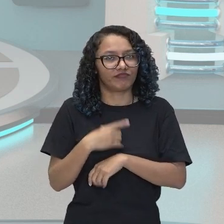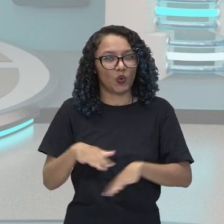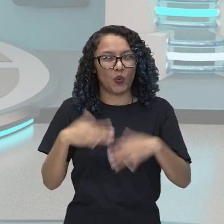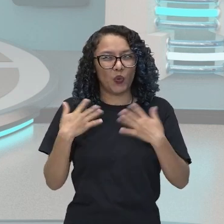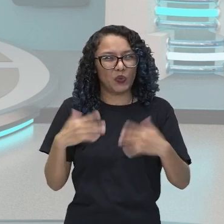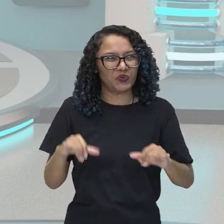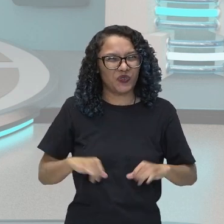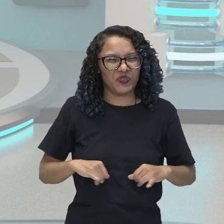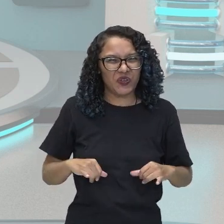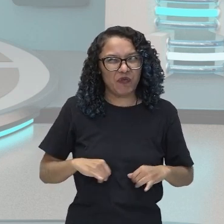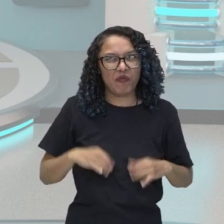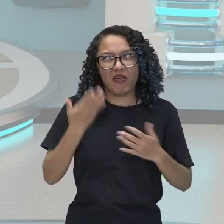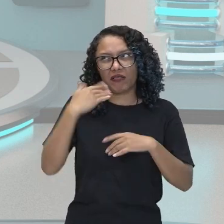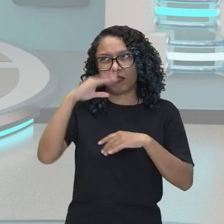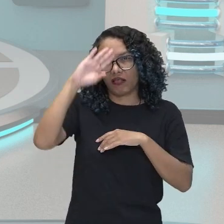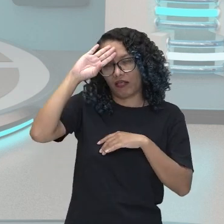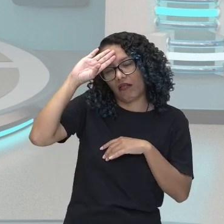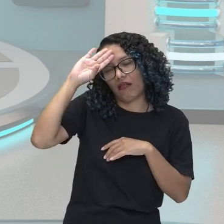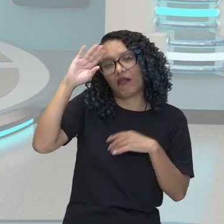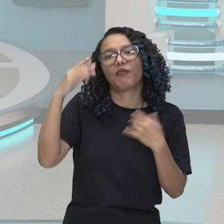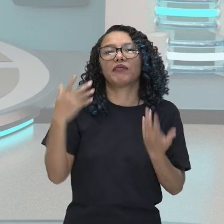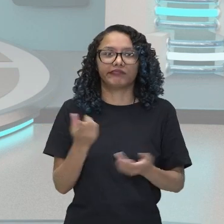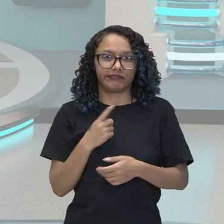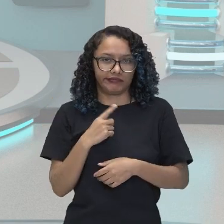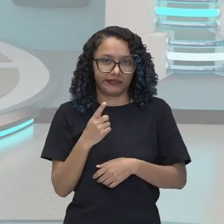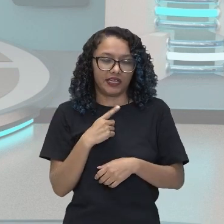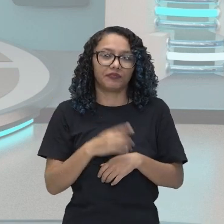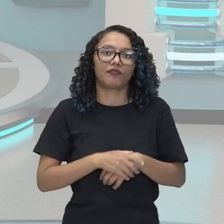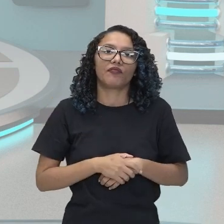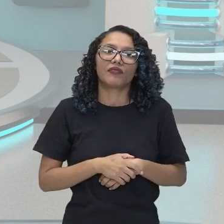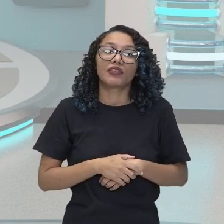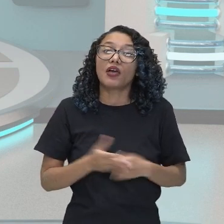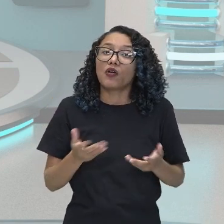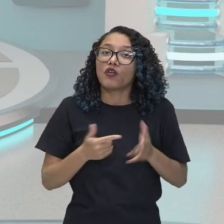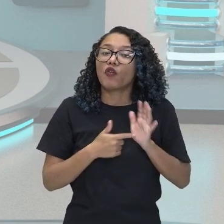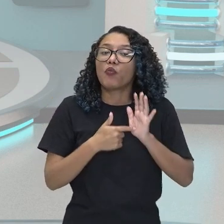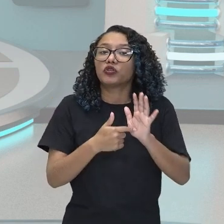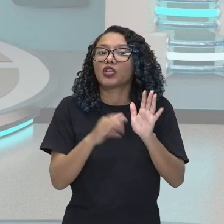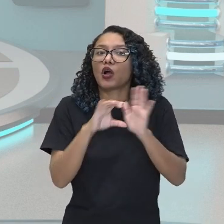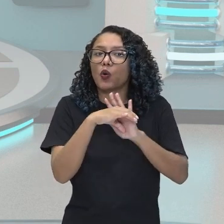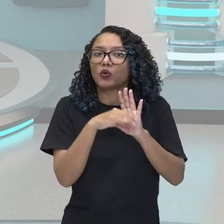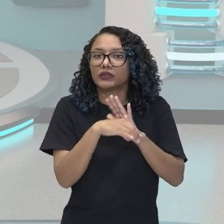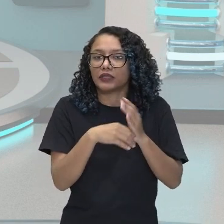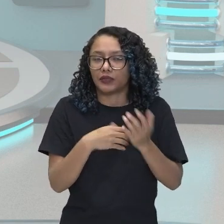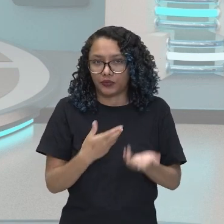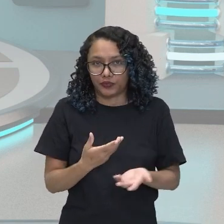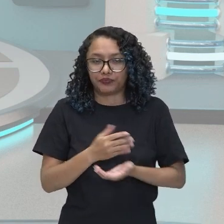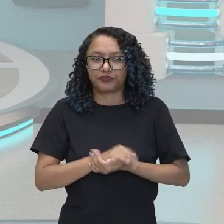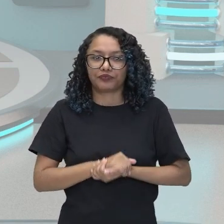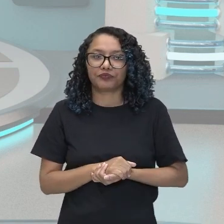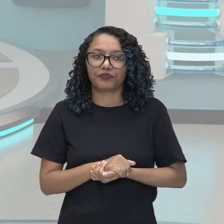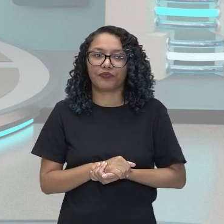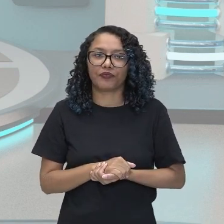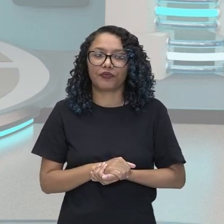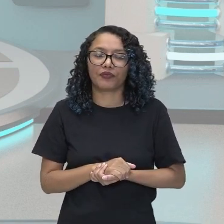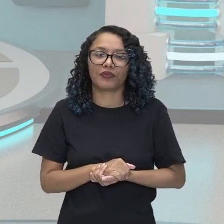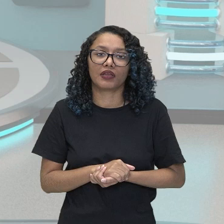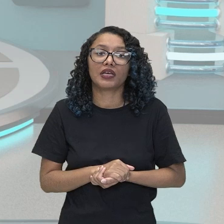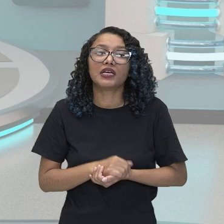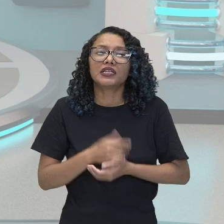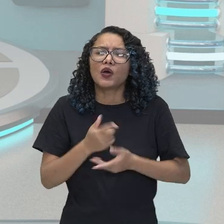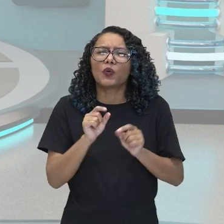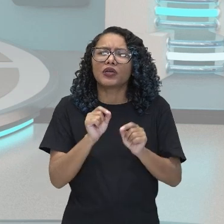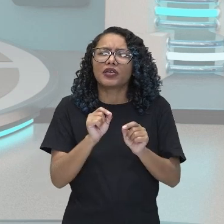conceituar para vocês esse tipo de ópera que é a tragédia. A tragédia é um gênero tradicional